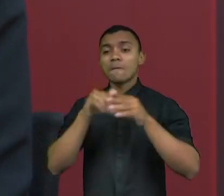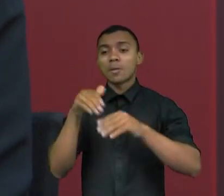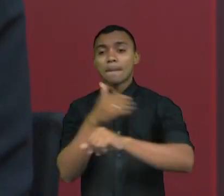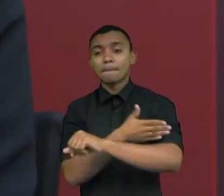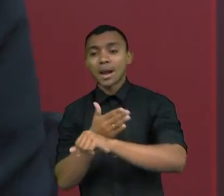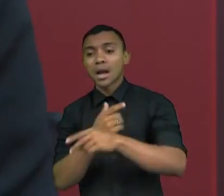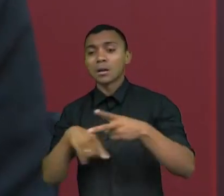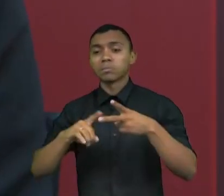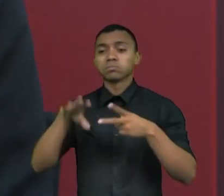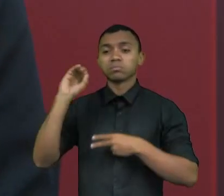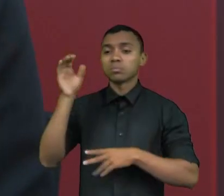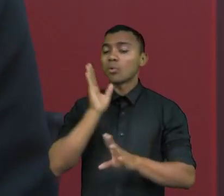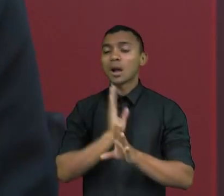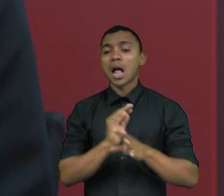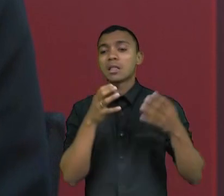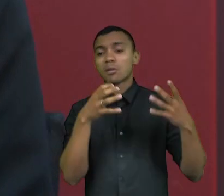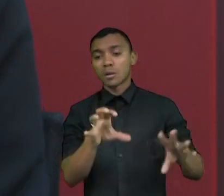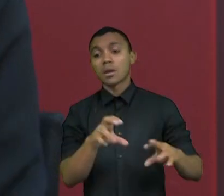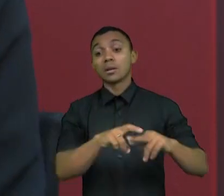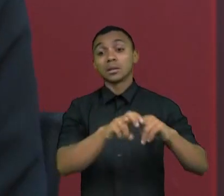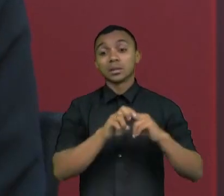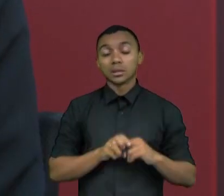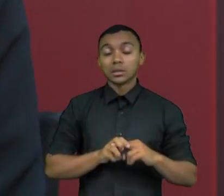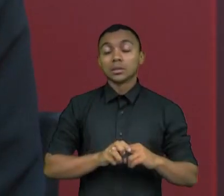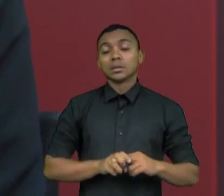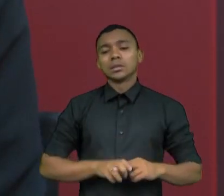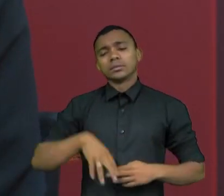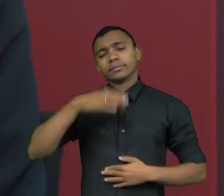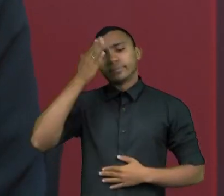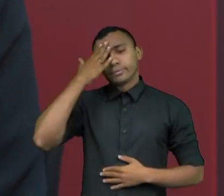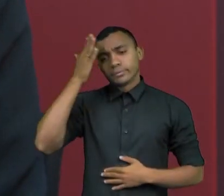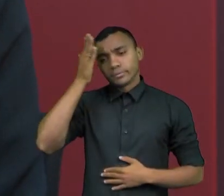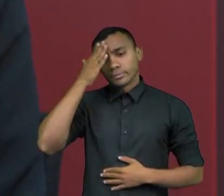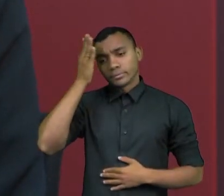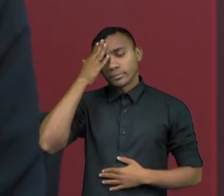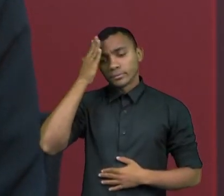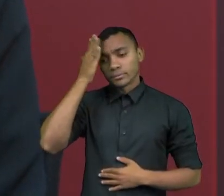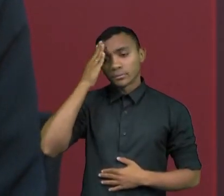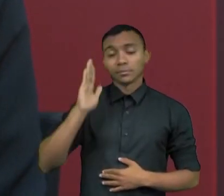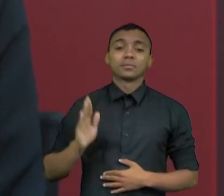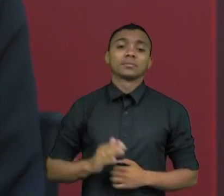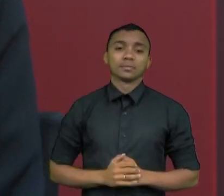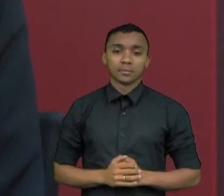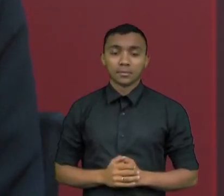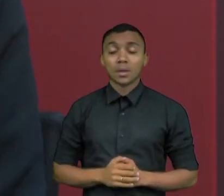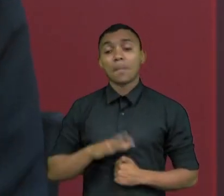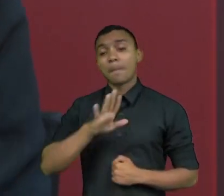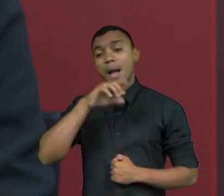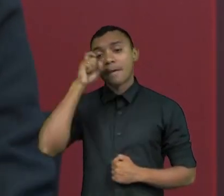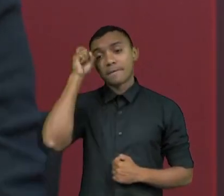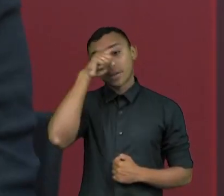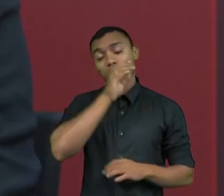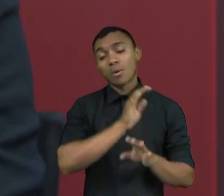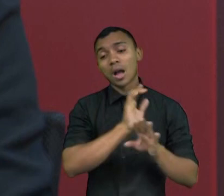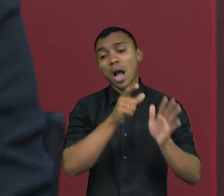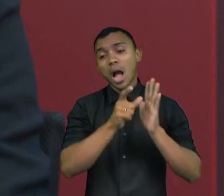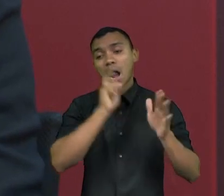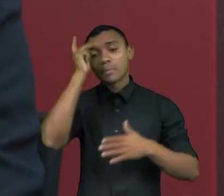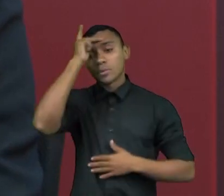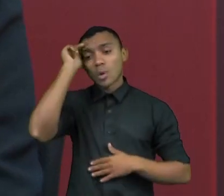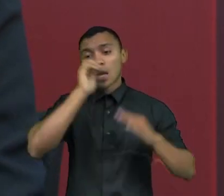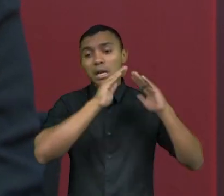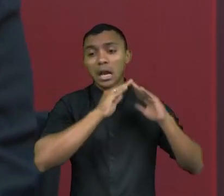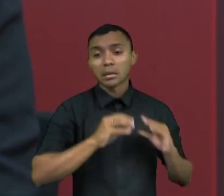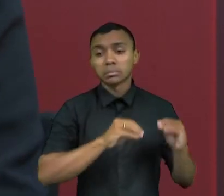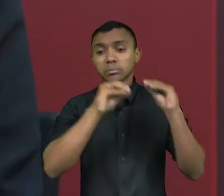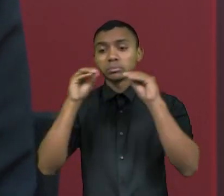já está lá. estava decidida. Então, aí, há uma insatisfação clara. Mas a abstenção é muito difícil, porque, às vezes, as pessoas se mudam, não